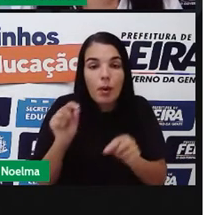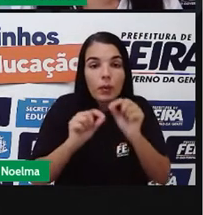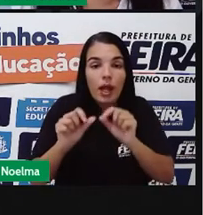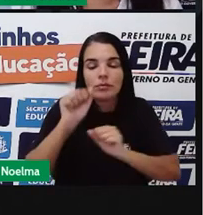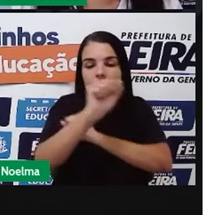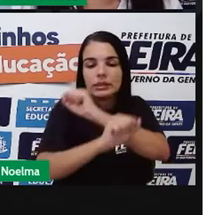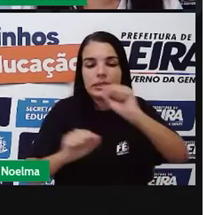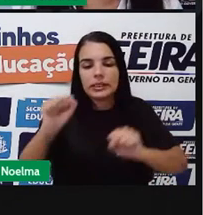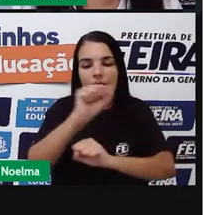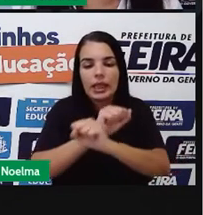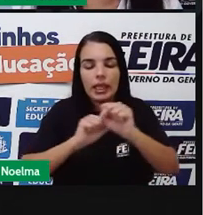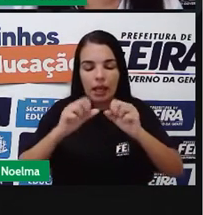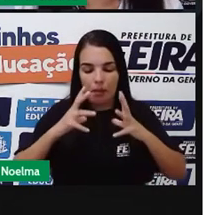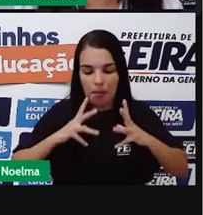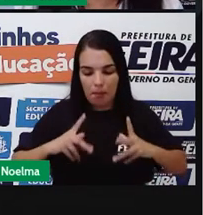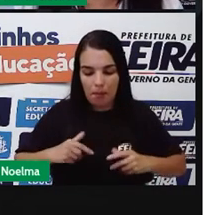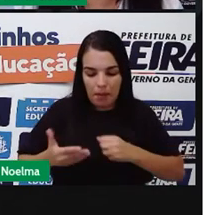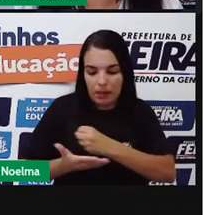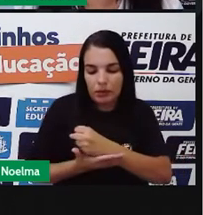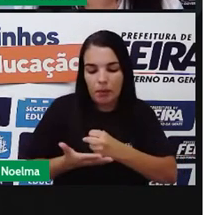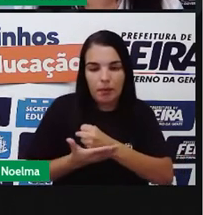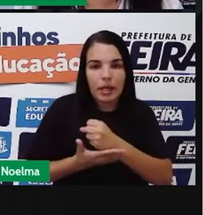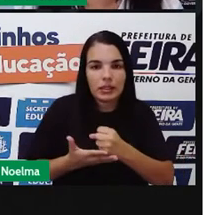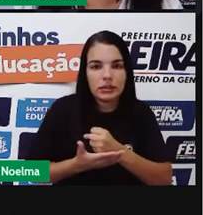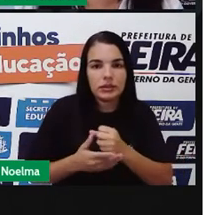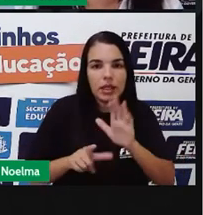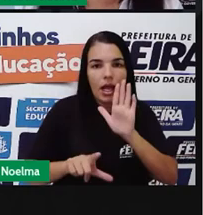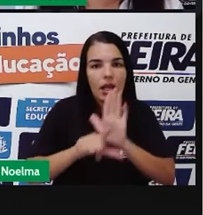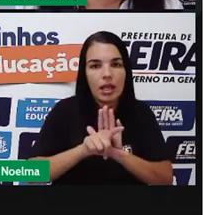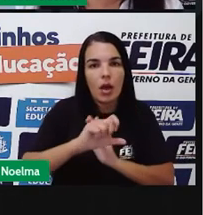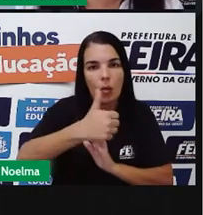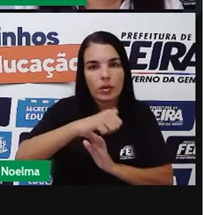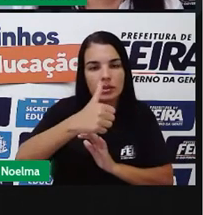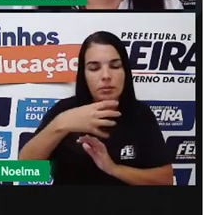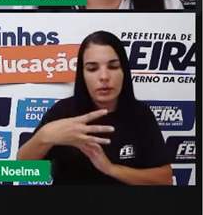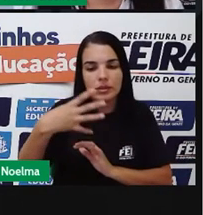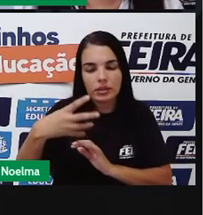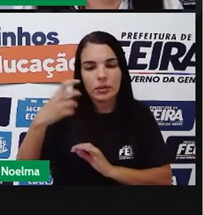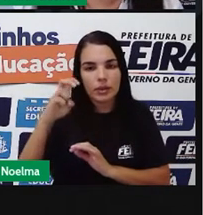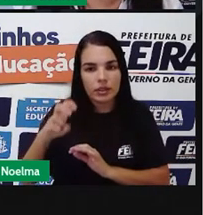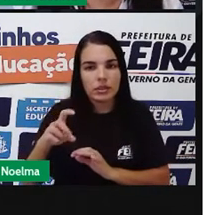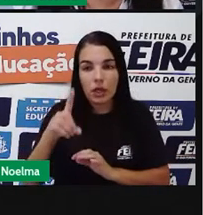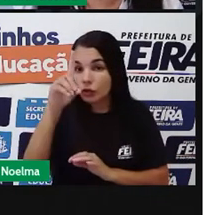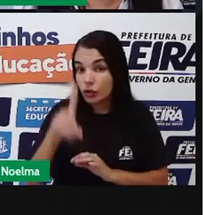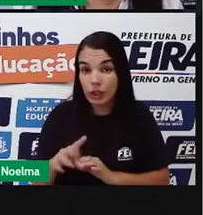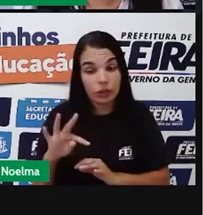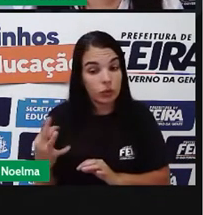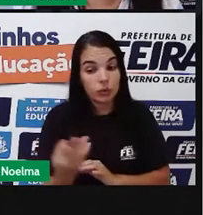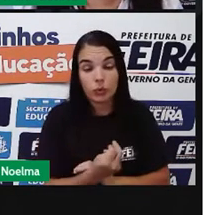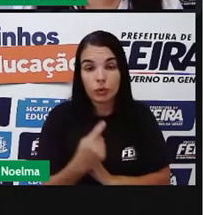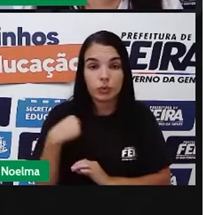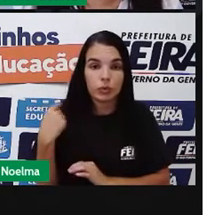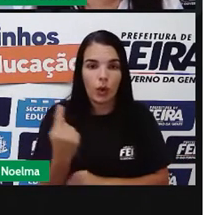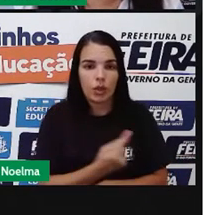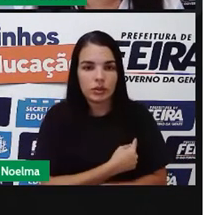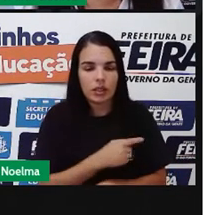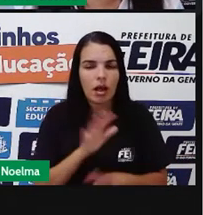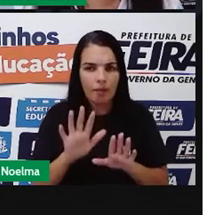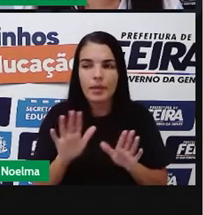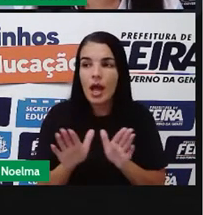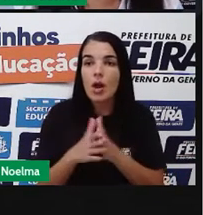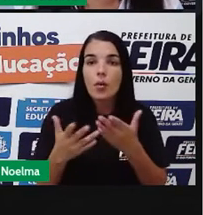saneamento básico segundo a lei 11.445, que é um direito de todos nós, né? Quando falamos em